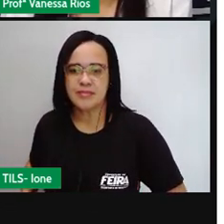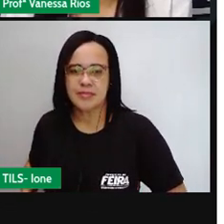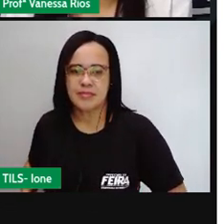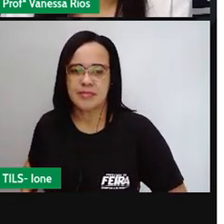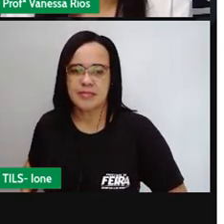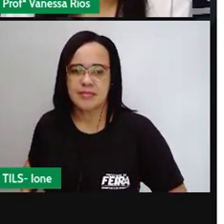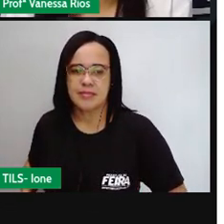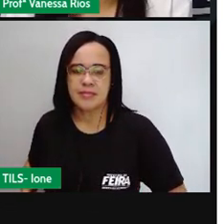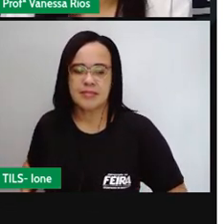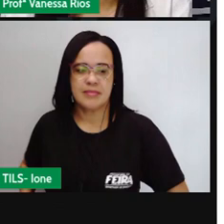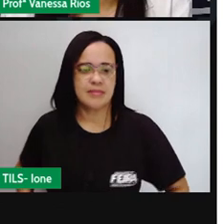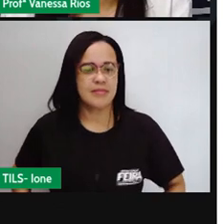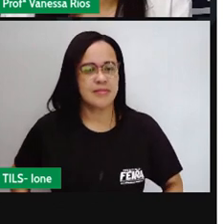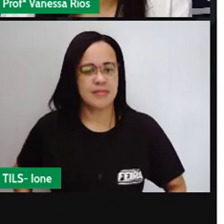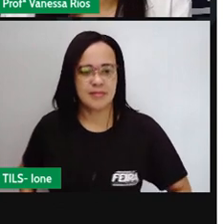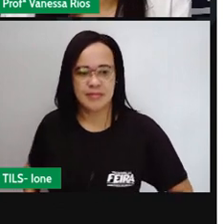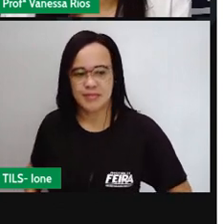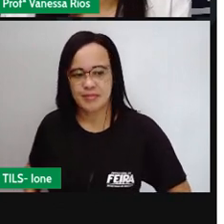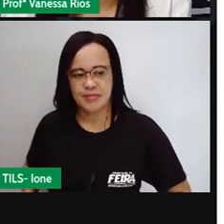Gire.